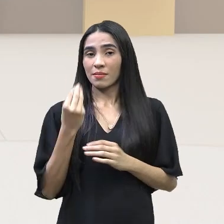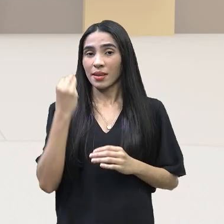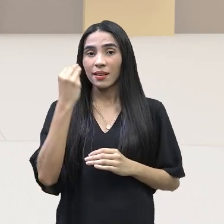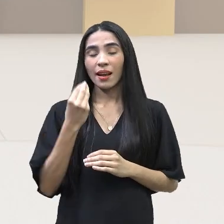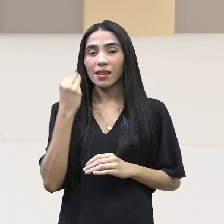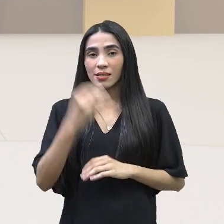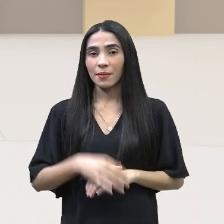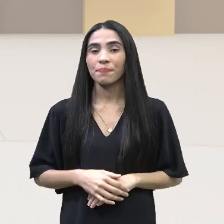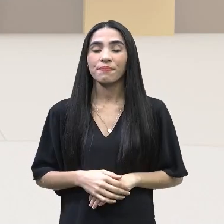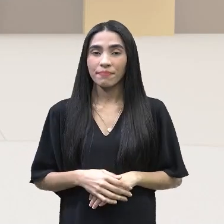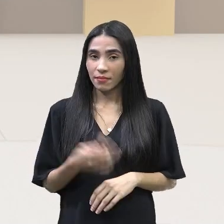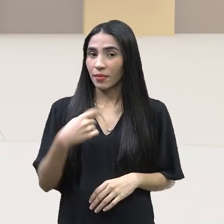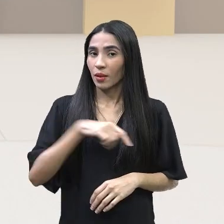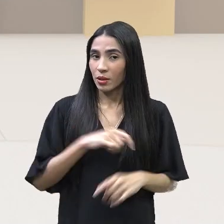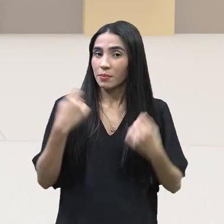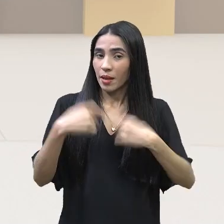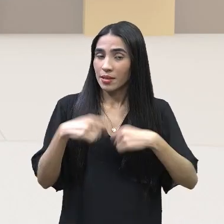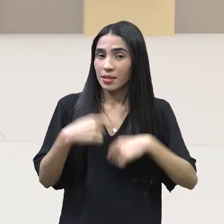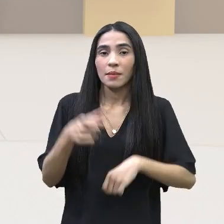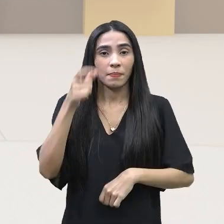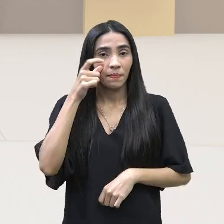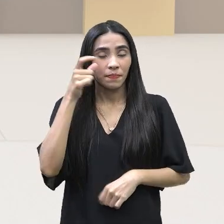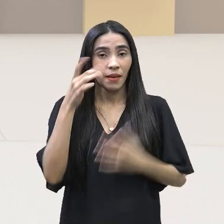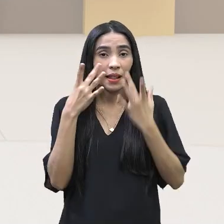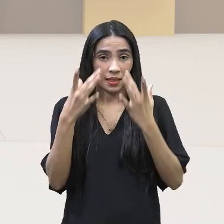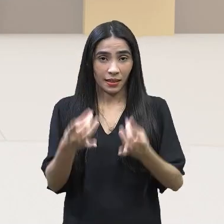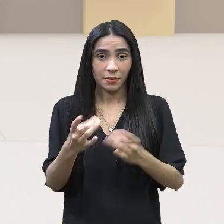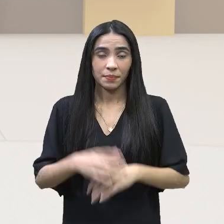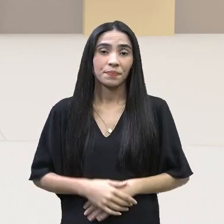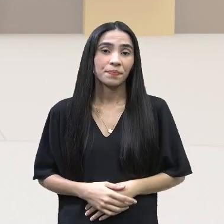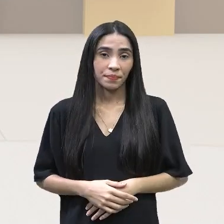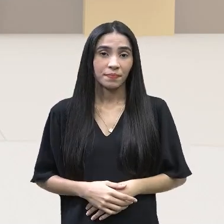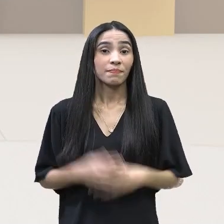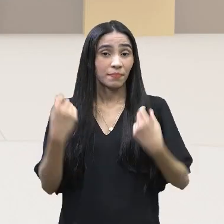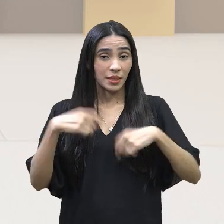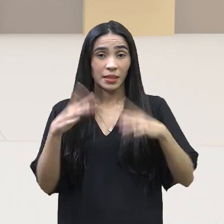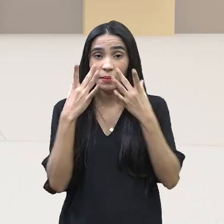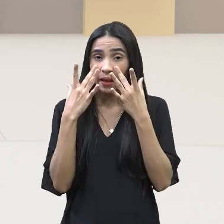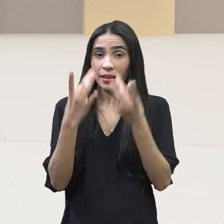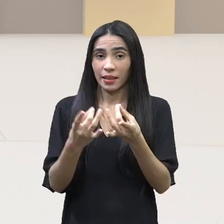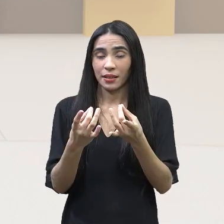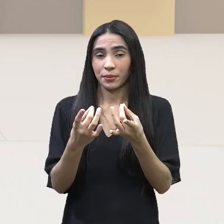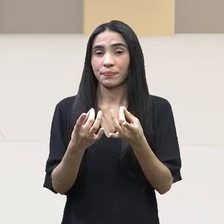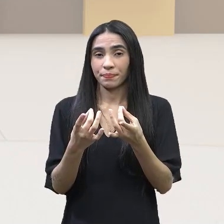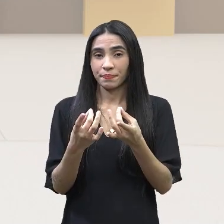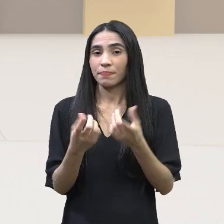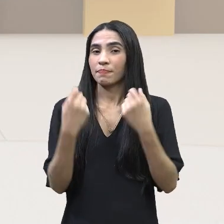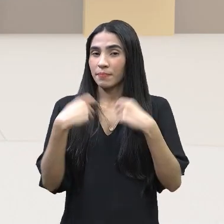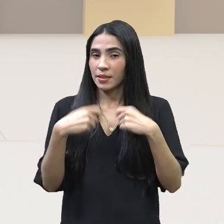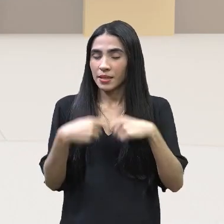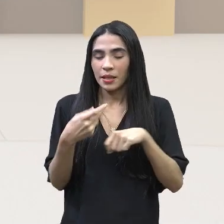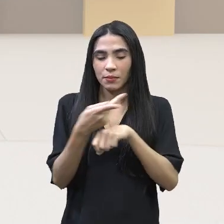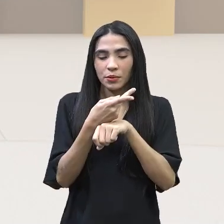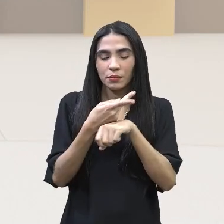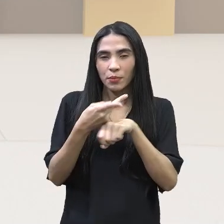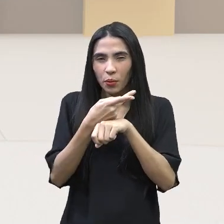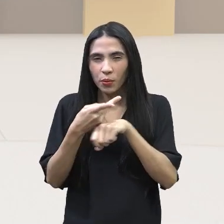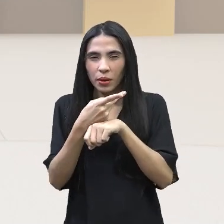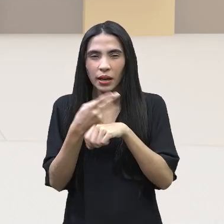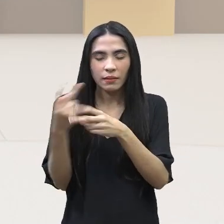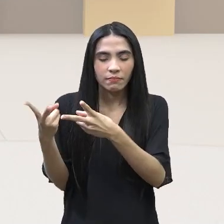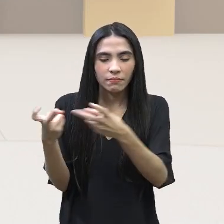que devemos observar atentamente. Temos que estar atento a isso daí. Temos que procurar perceber,